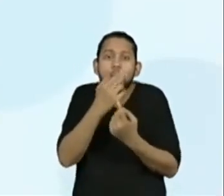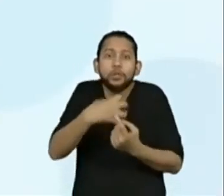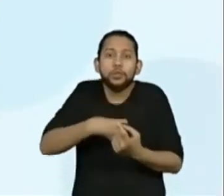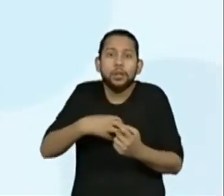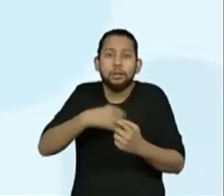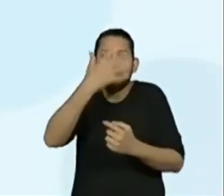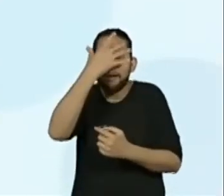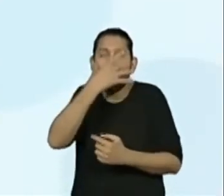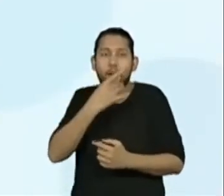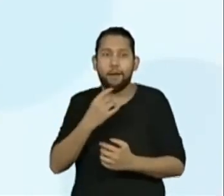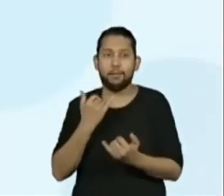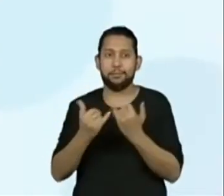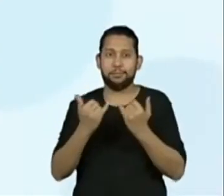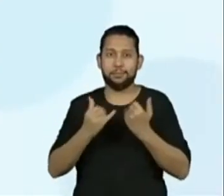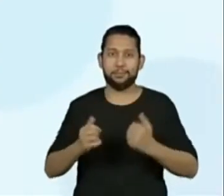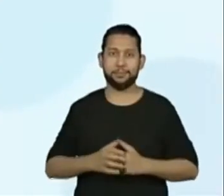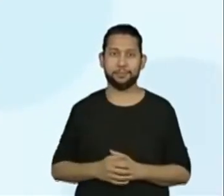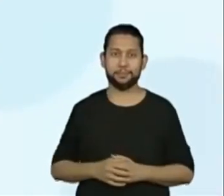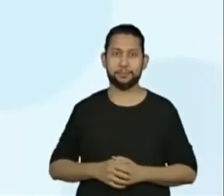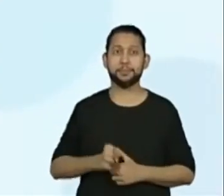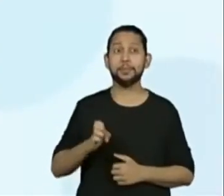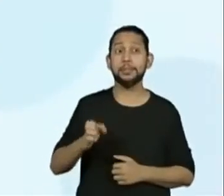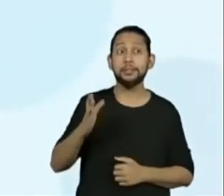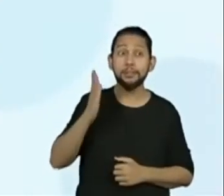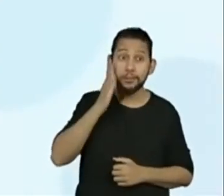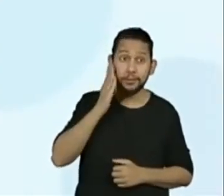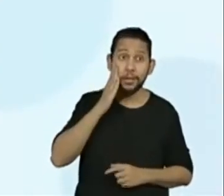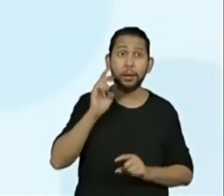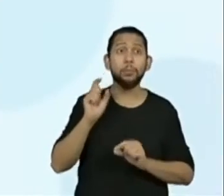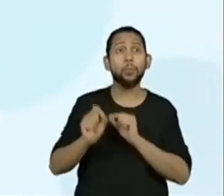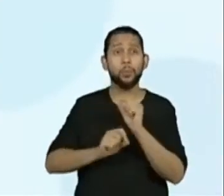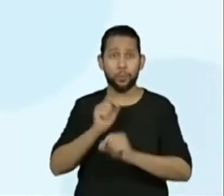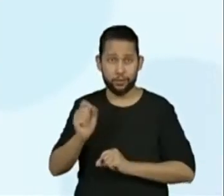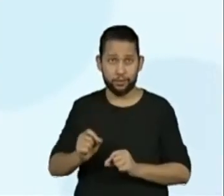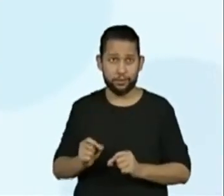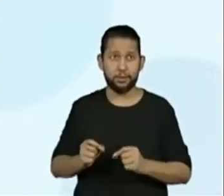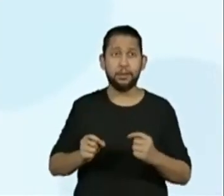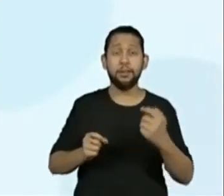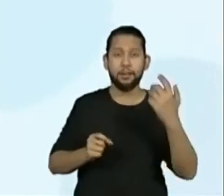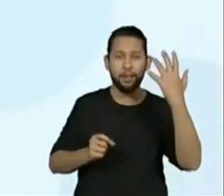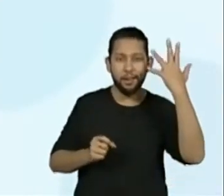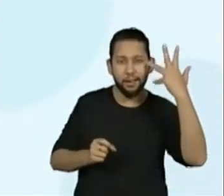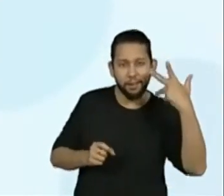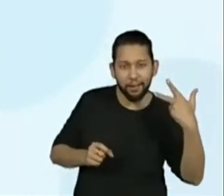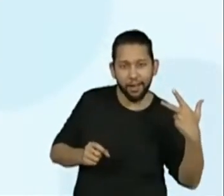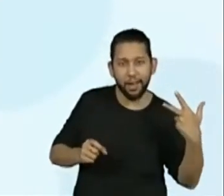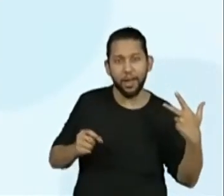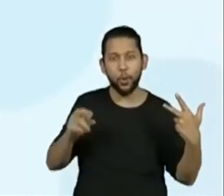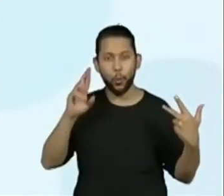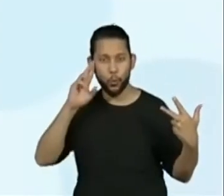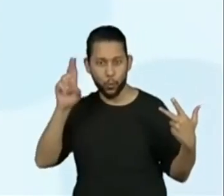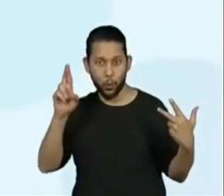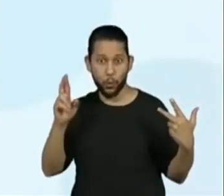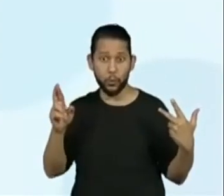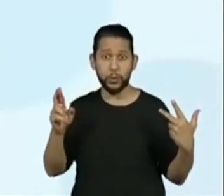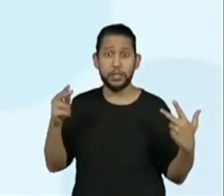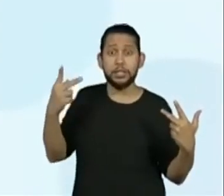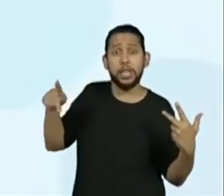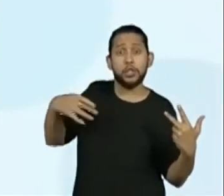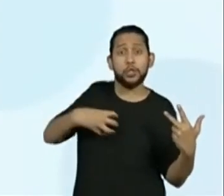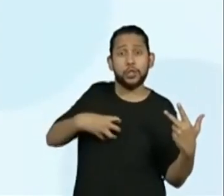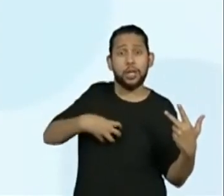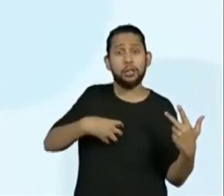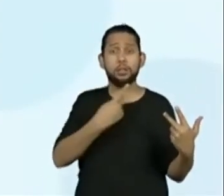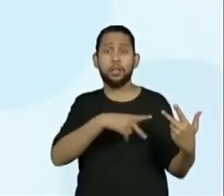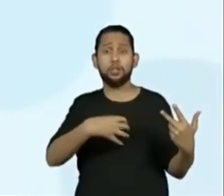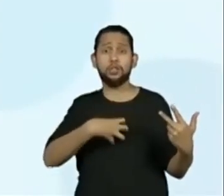sabido que com a convivência os gatos vão ganhando traços da personalidade de seu dono e vice-versa. Os